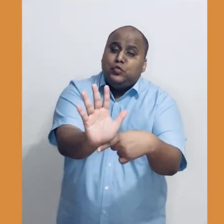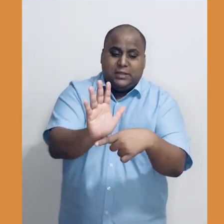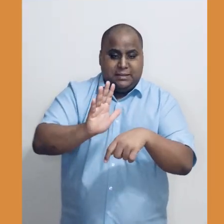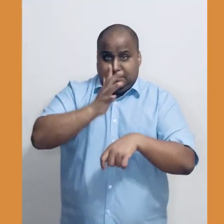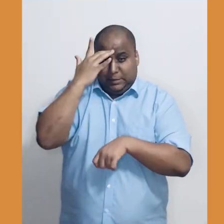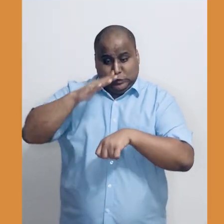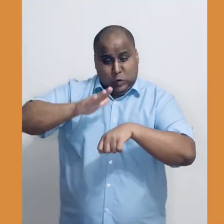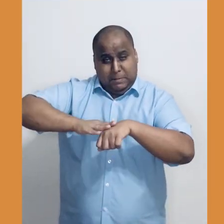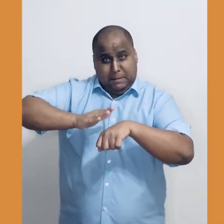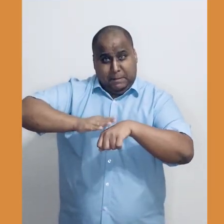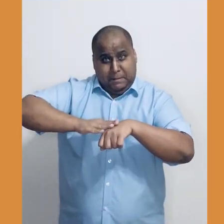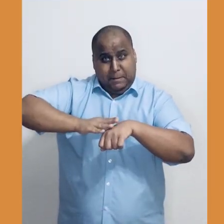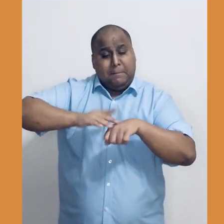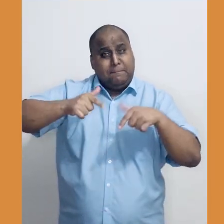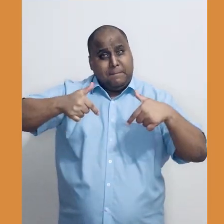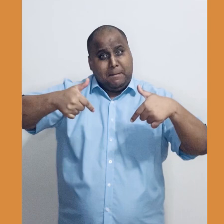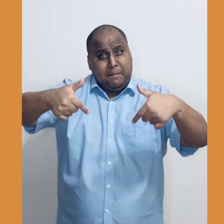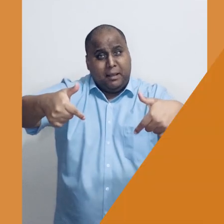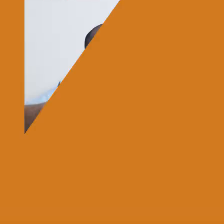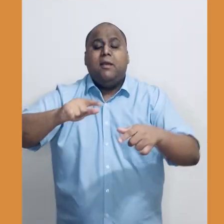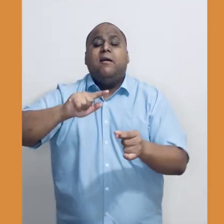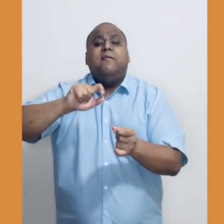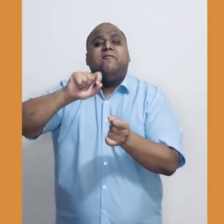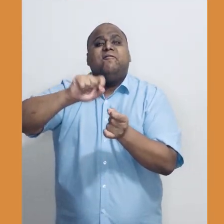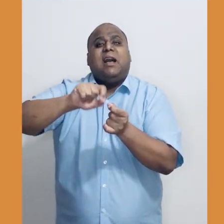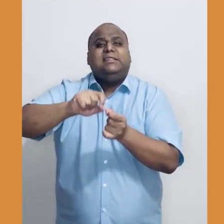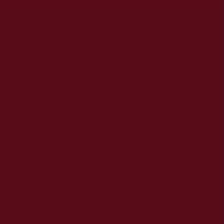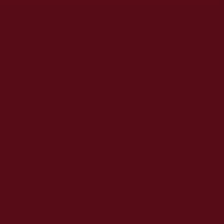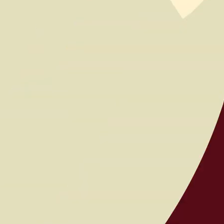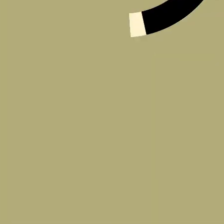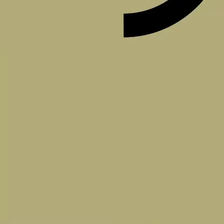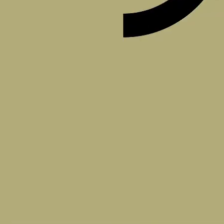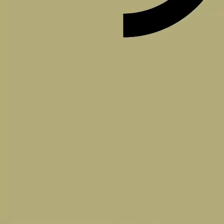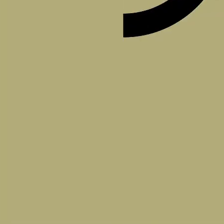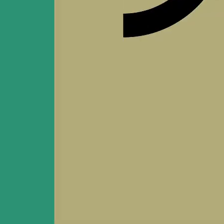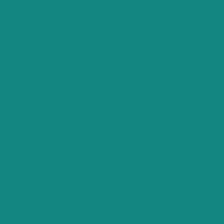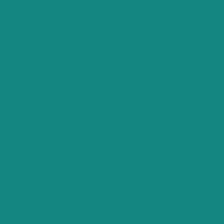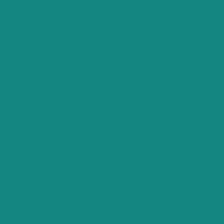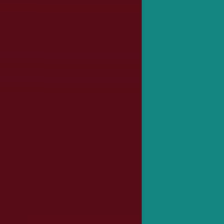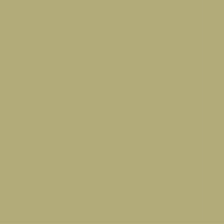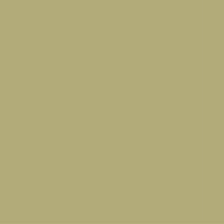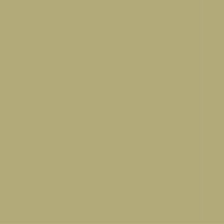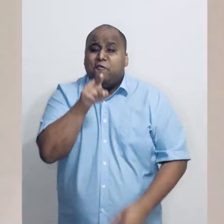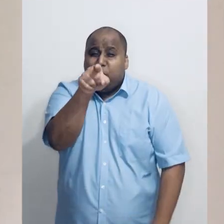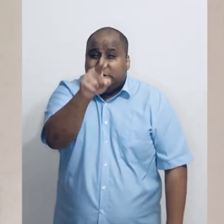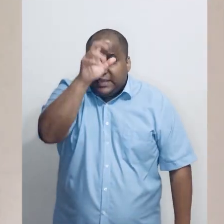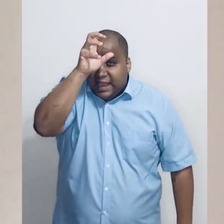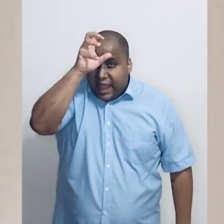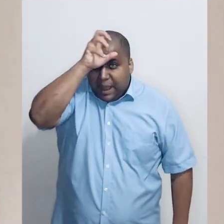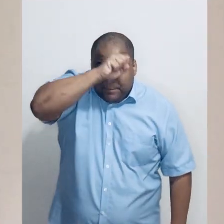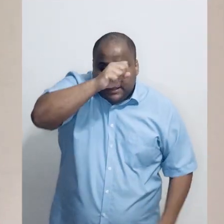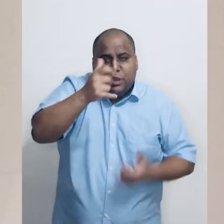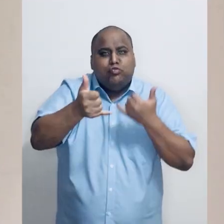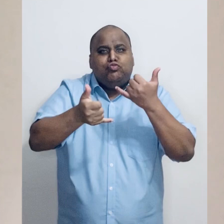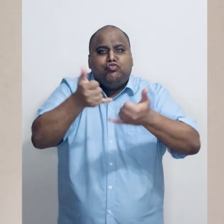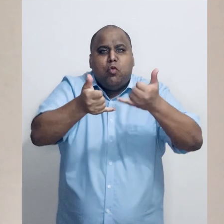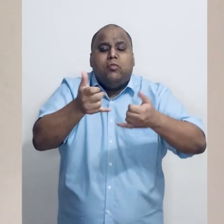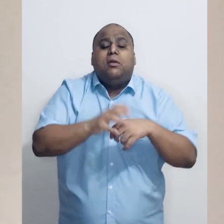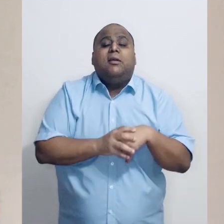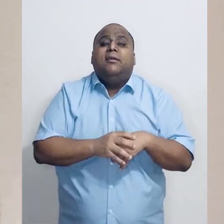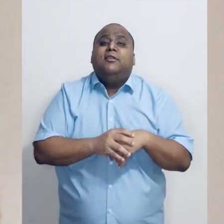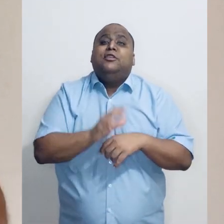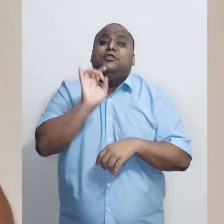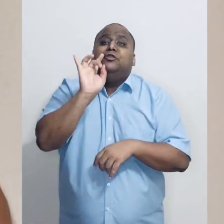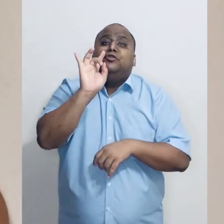ator que está improvisando a representar essa história. Agora que você já aprendeu esses jogos,